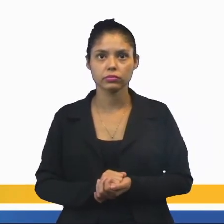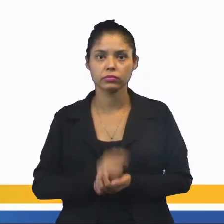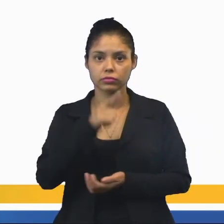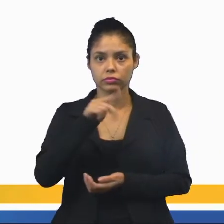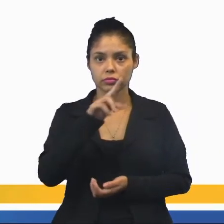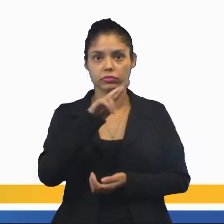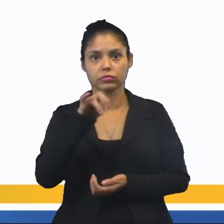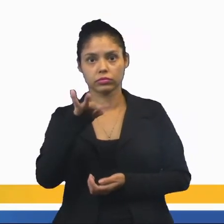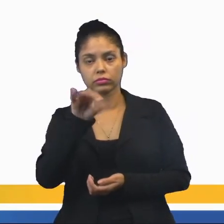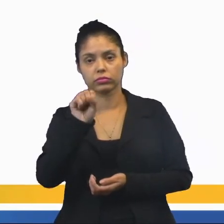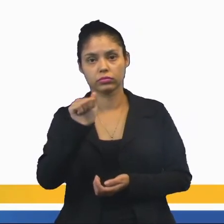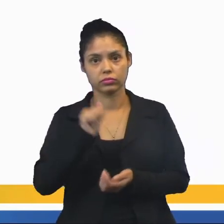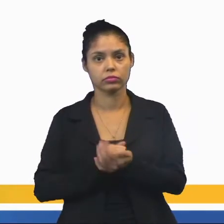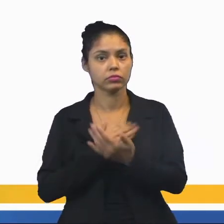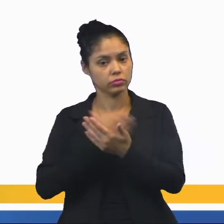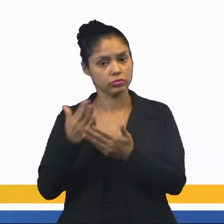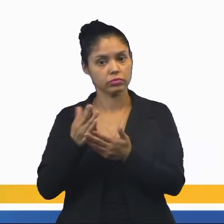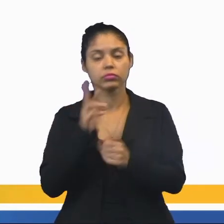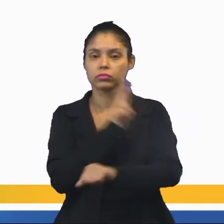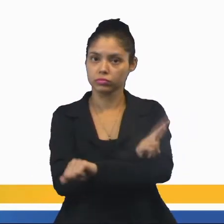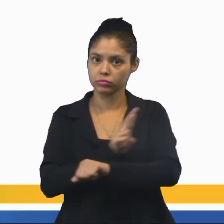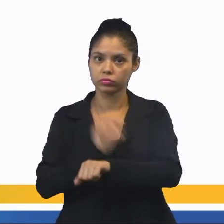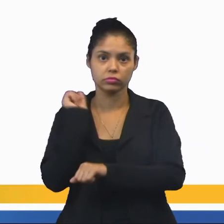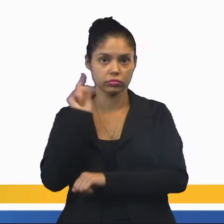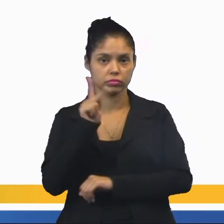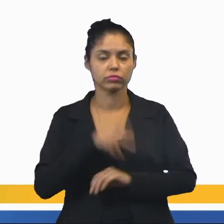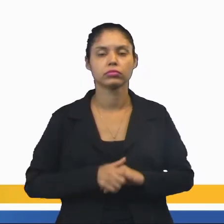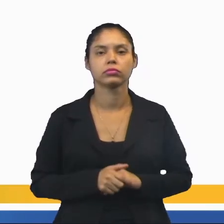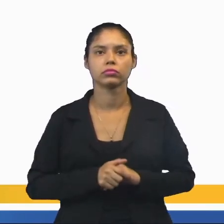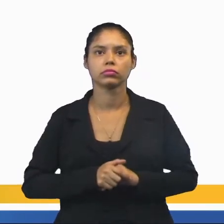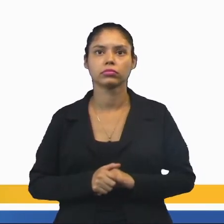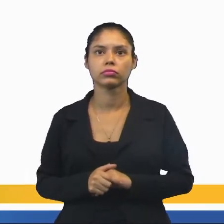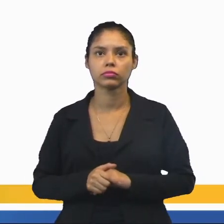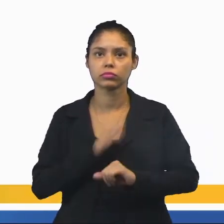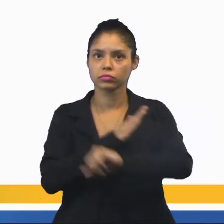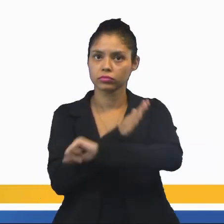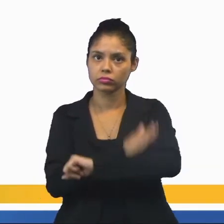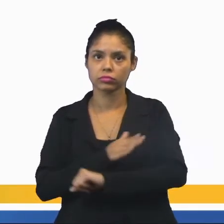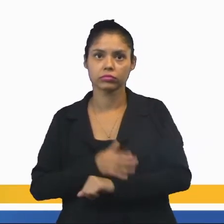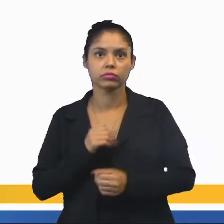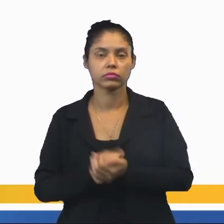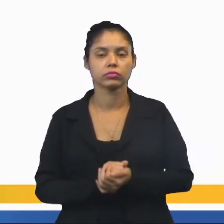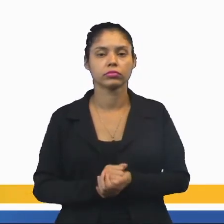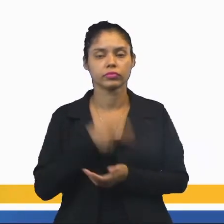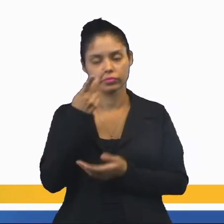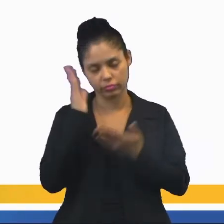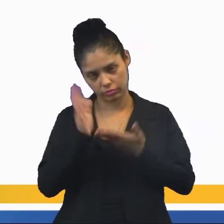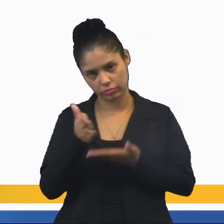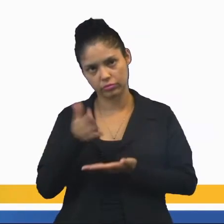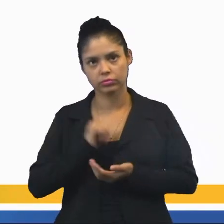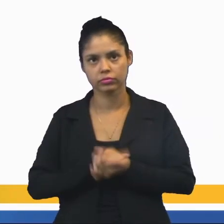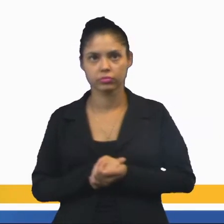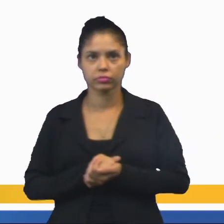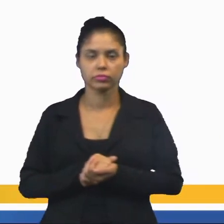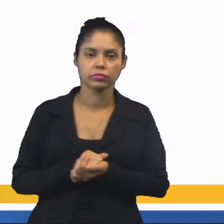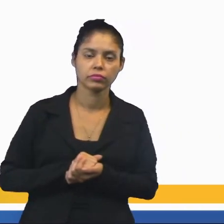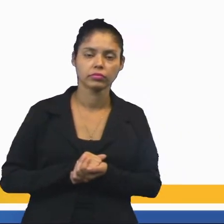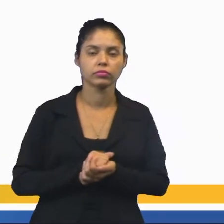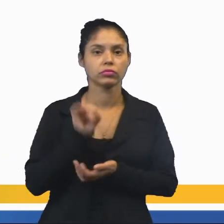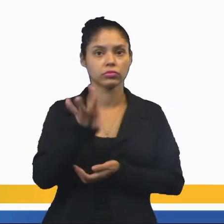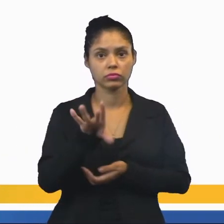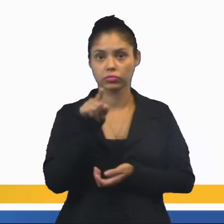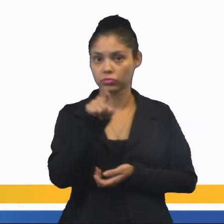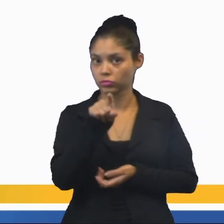começo das religiões indígenas. Visitar os locais de sua realização. Já falamos isso, não é? Você não vai